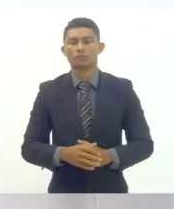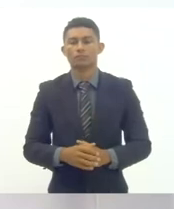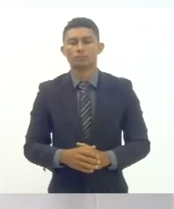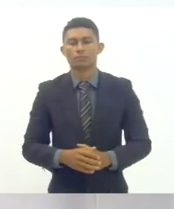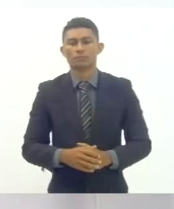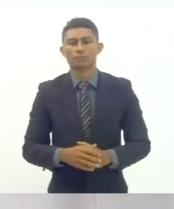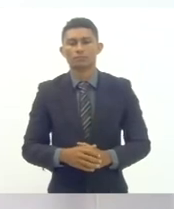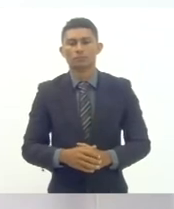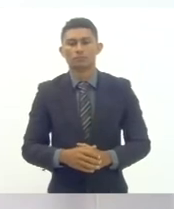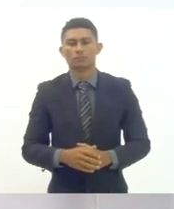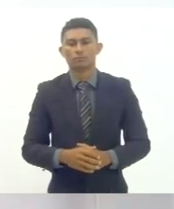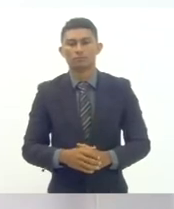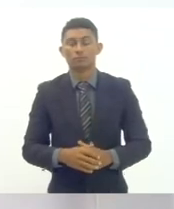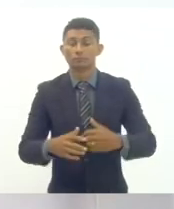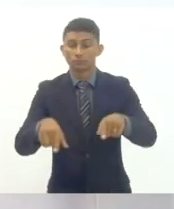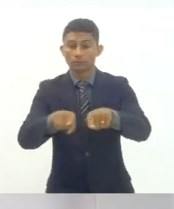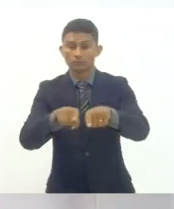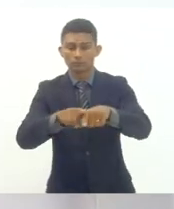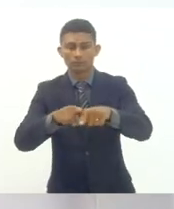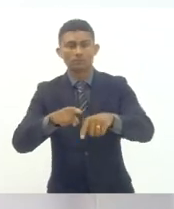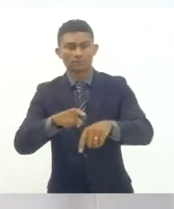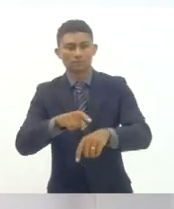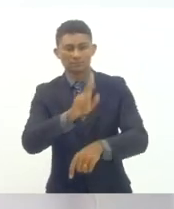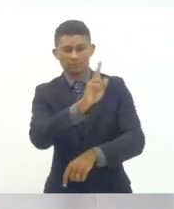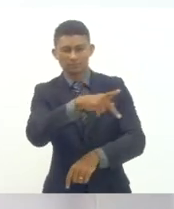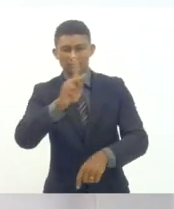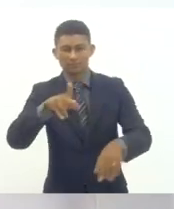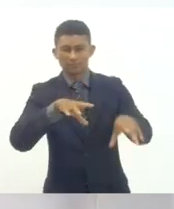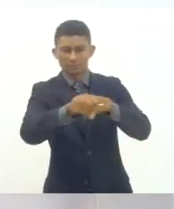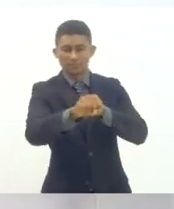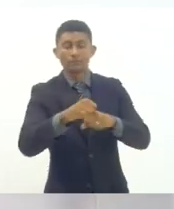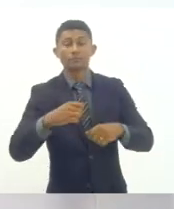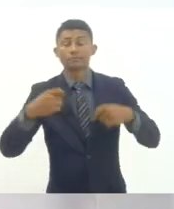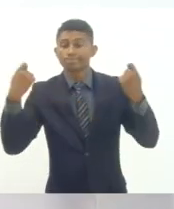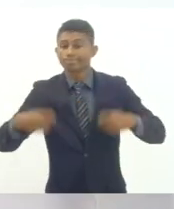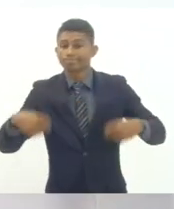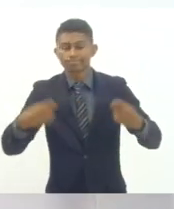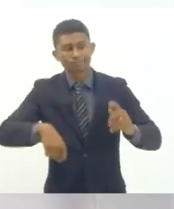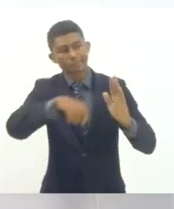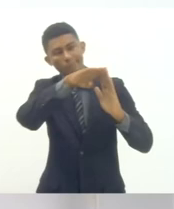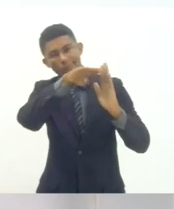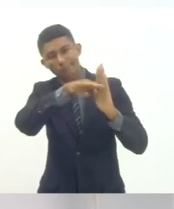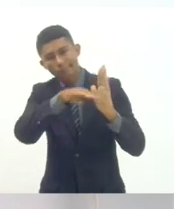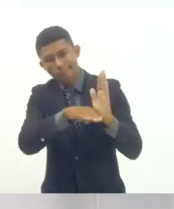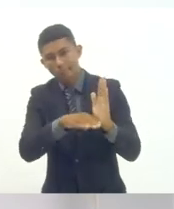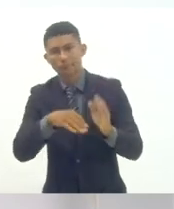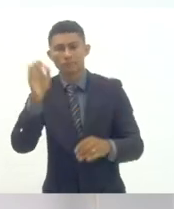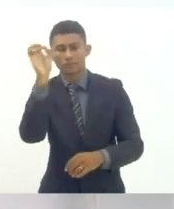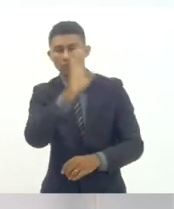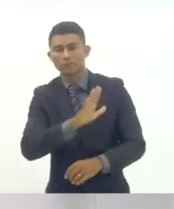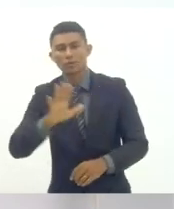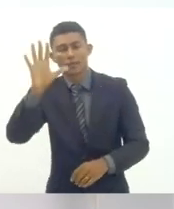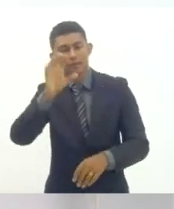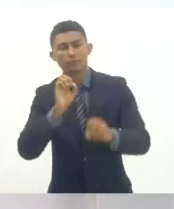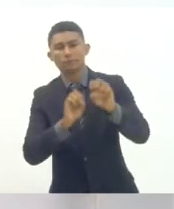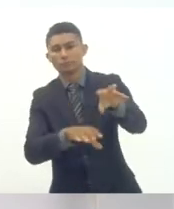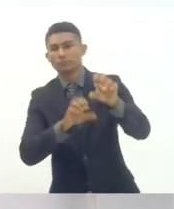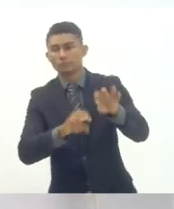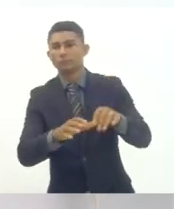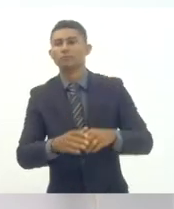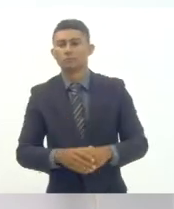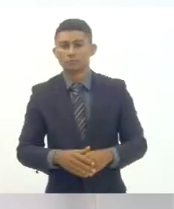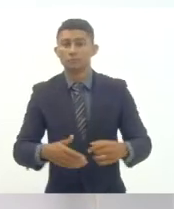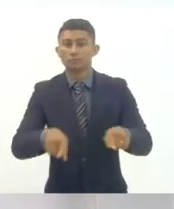formação de professores fortalecer o Programa Nacional de Educação na Reforma Agrária Programa Nacional de